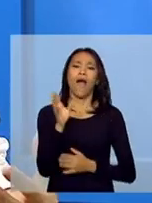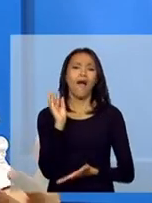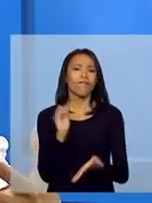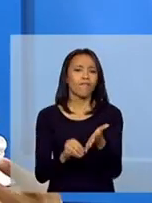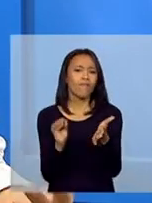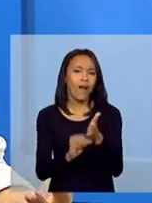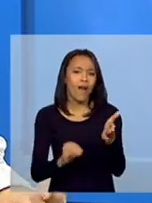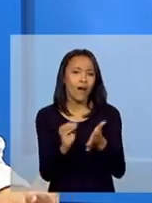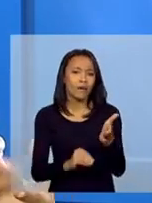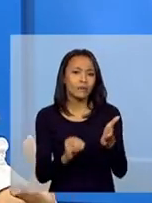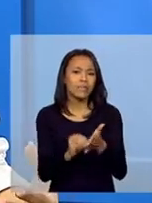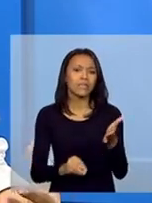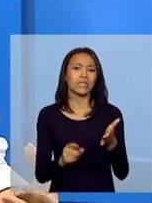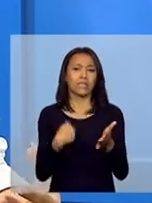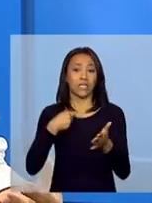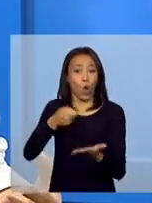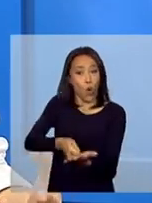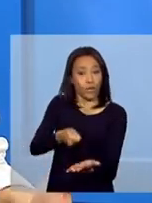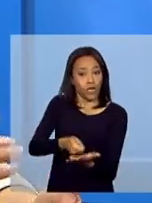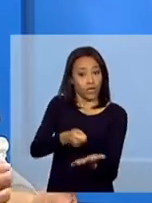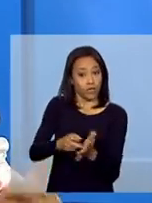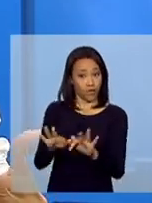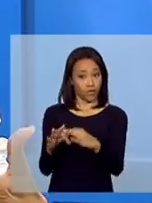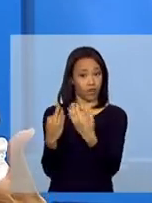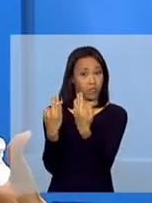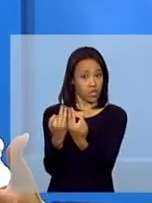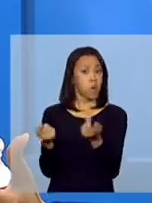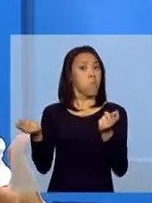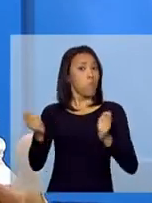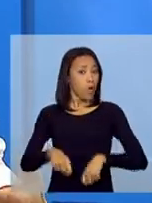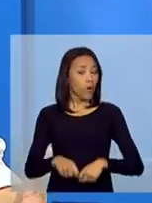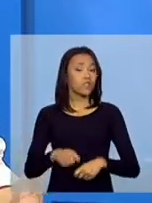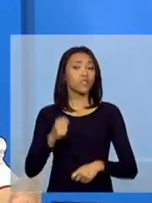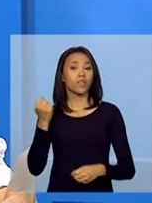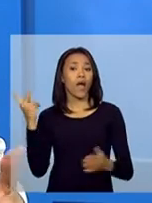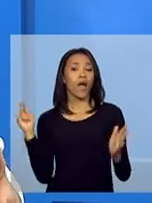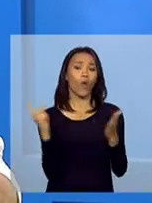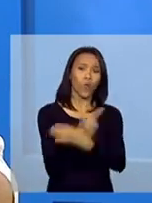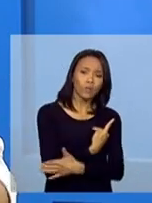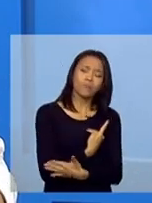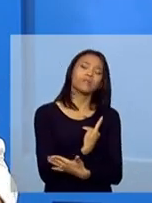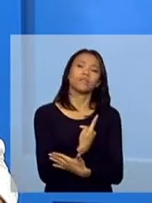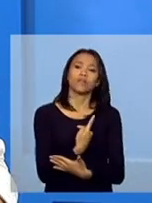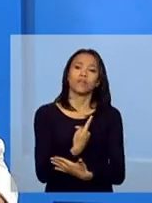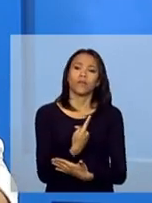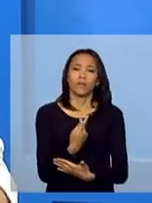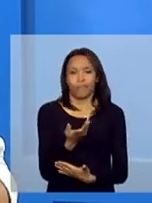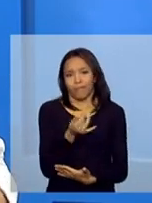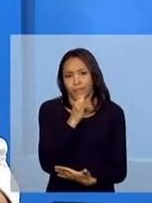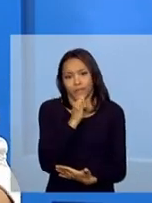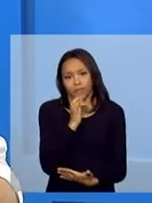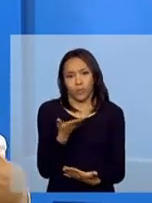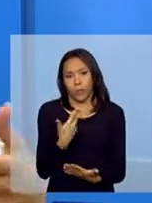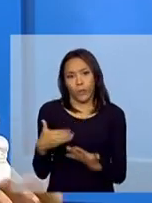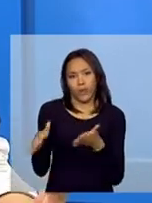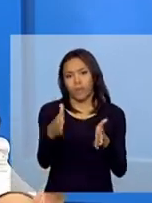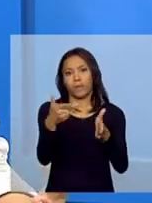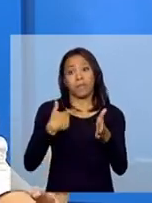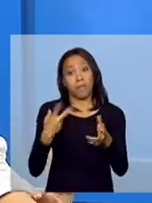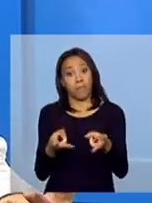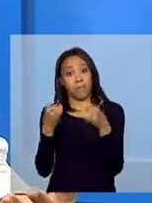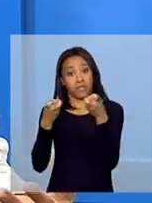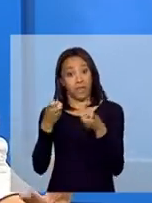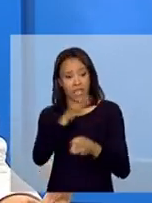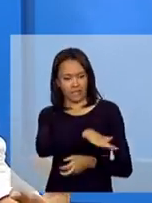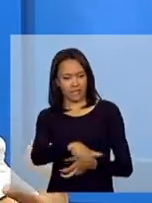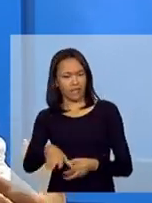condicionalidade, dessa obrigação da família, pode também levar vocês por um caminho e perceber que essas crianças estão